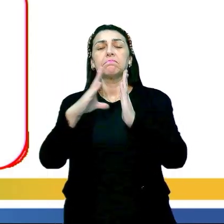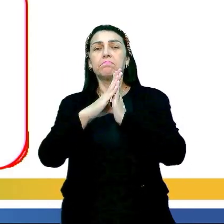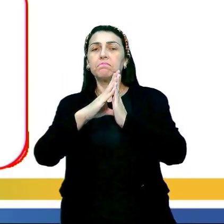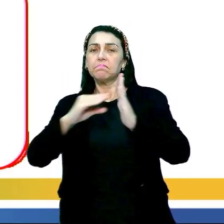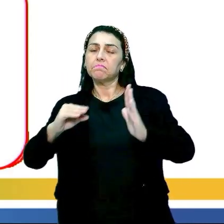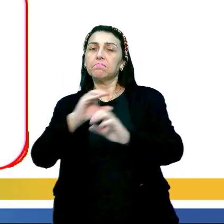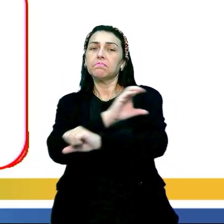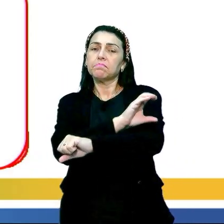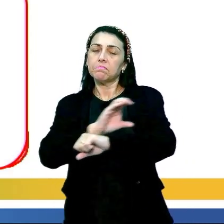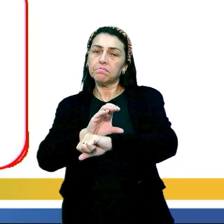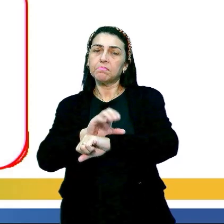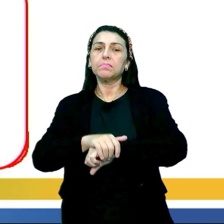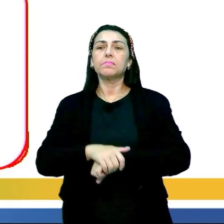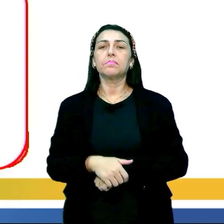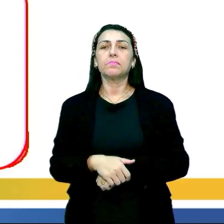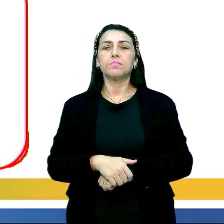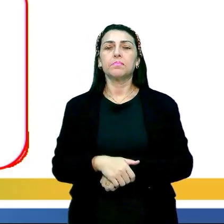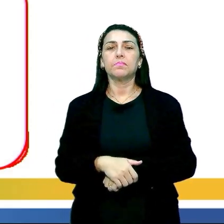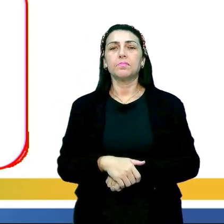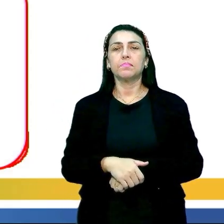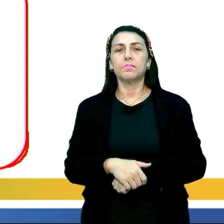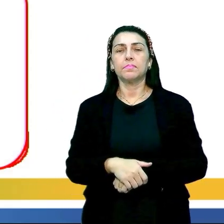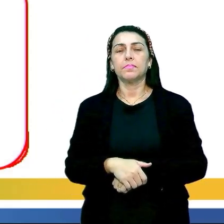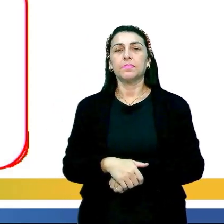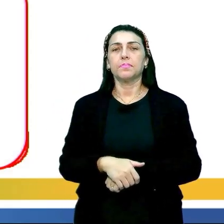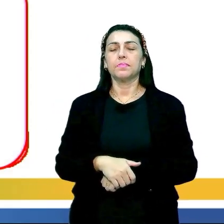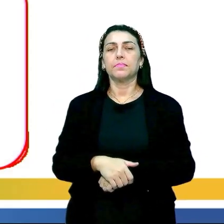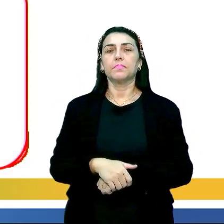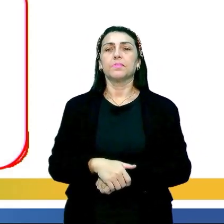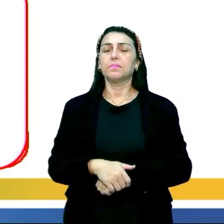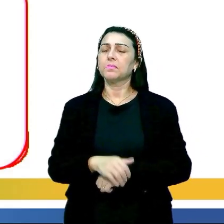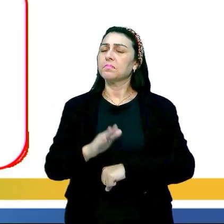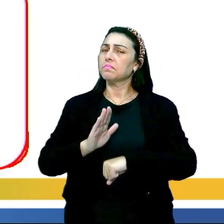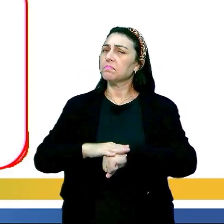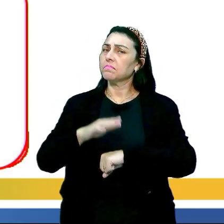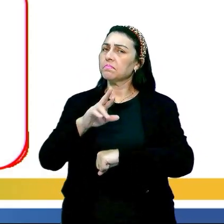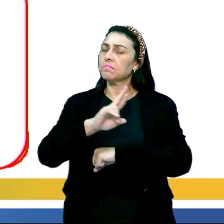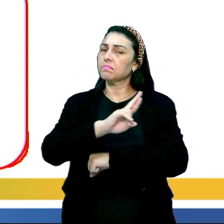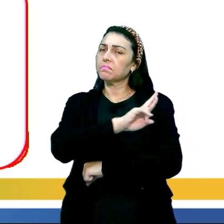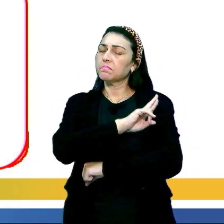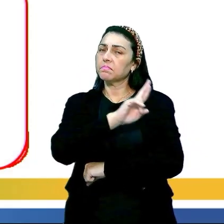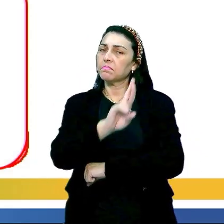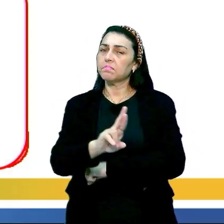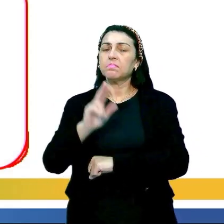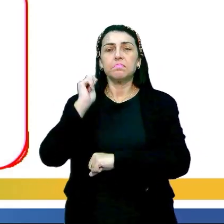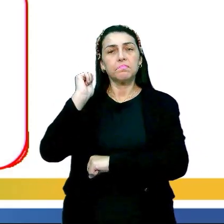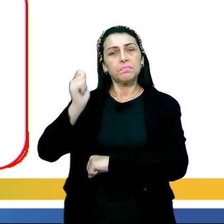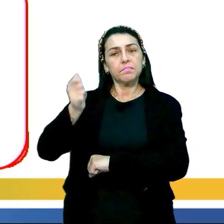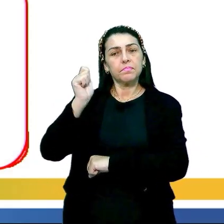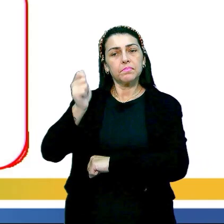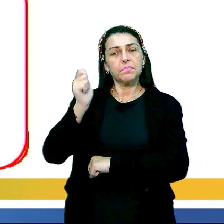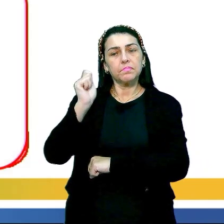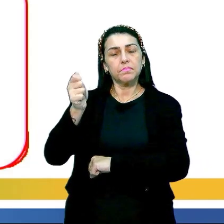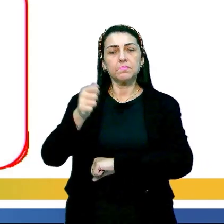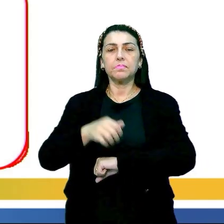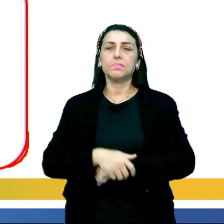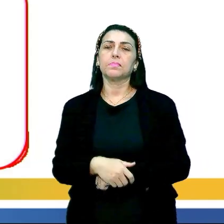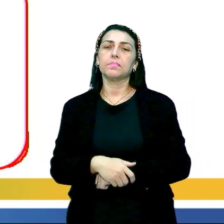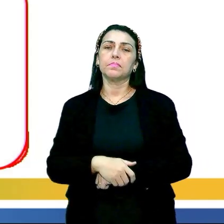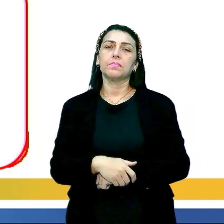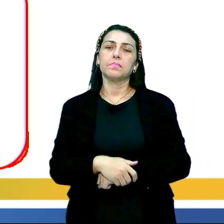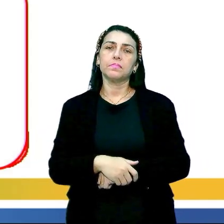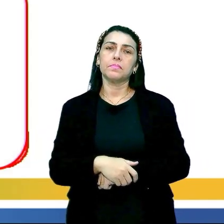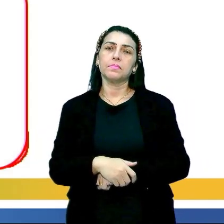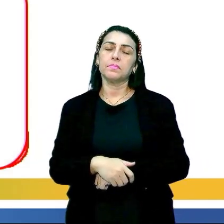importante símbolo cultural. Ou seja, ela é, né, o que mais representa a Argentina, digamos assim,